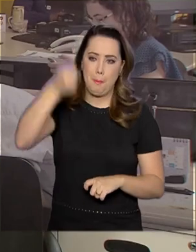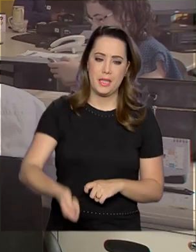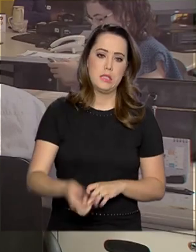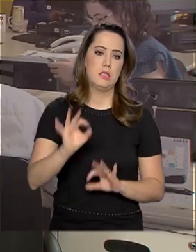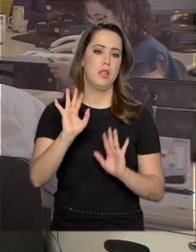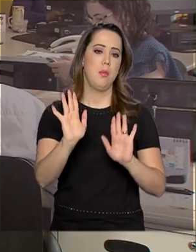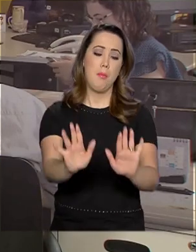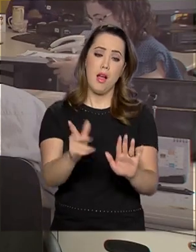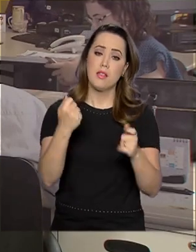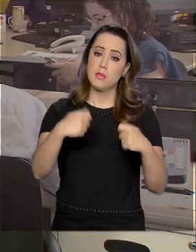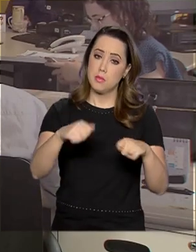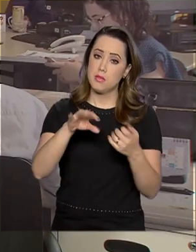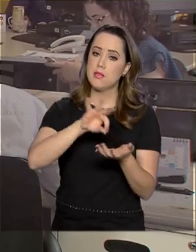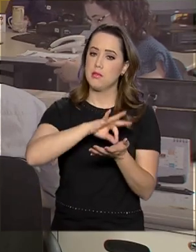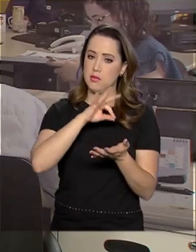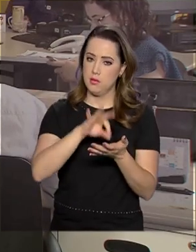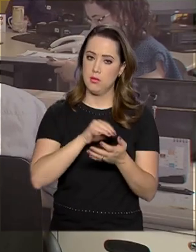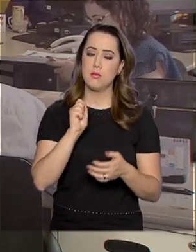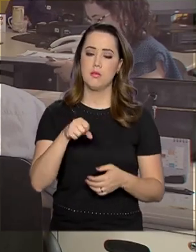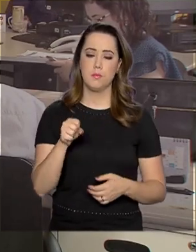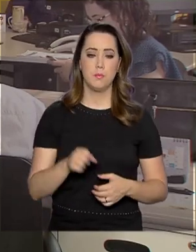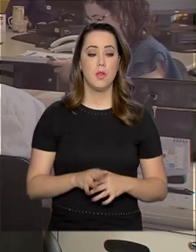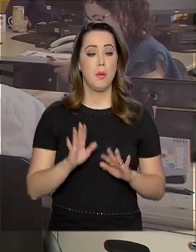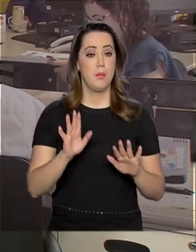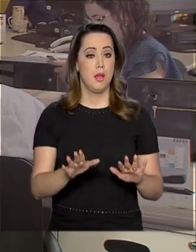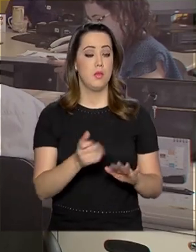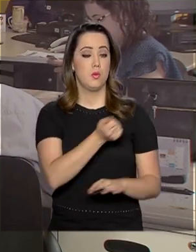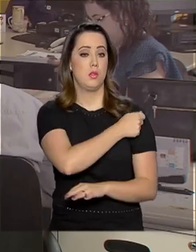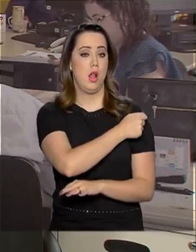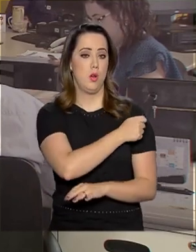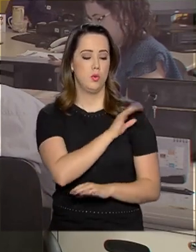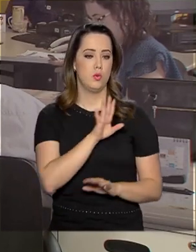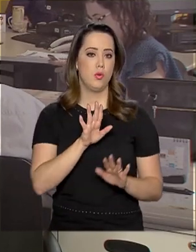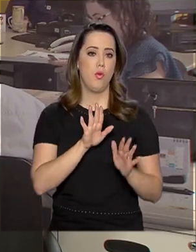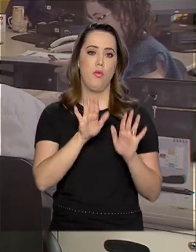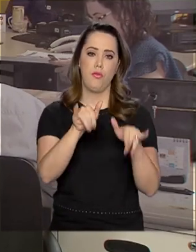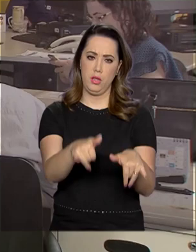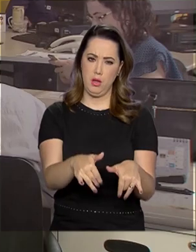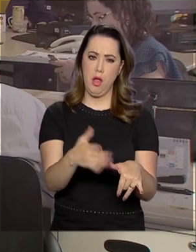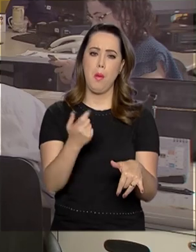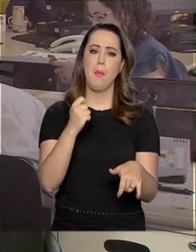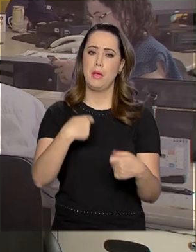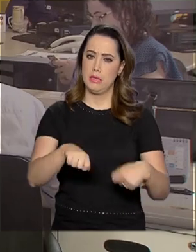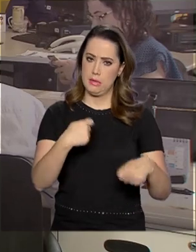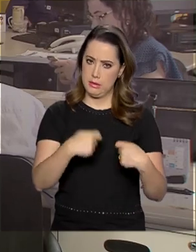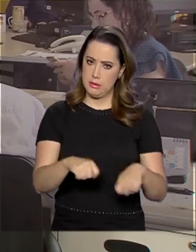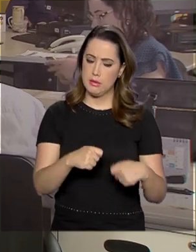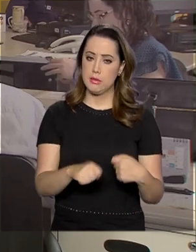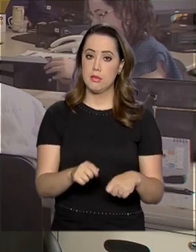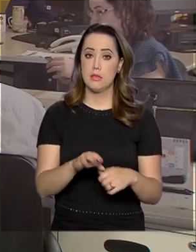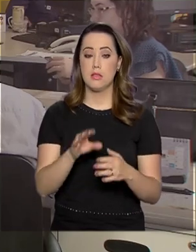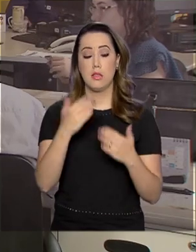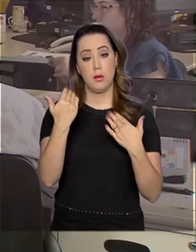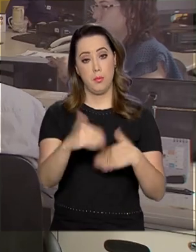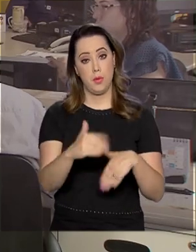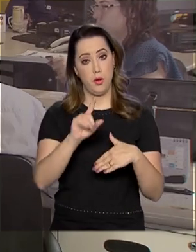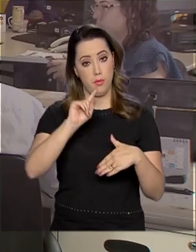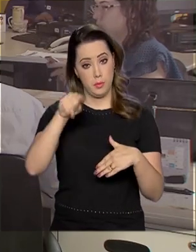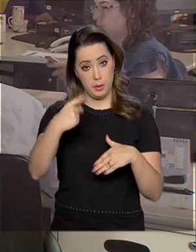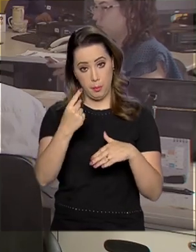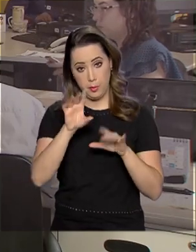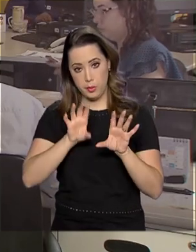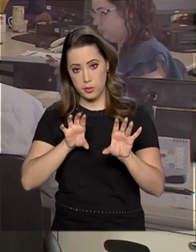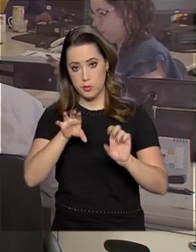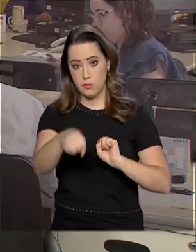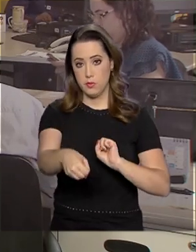a prova, mas precisam estar inscritos. Já os estudantes que estão concluindo precisam participar para se formarem. A inscrição no exame é feita